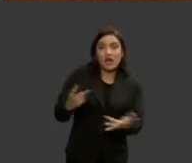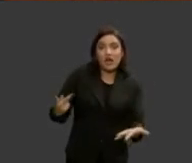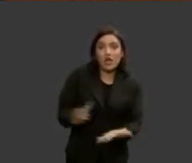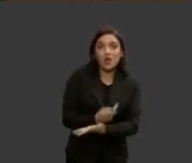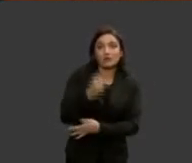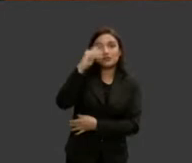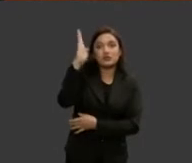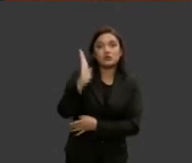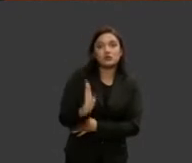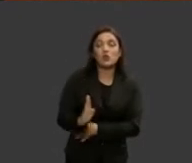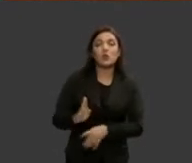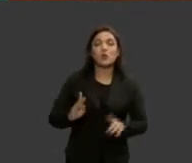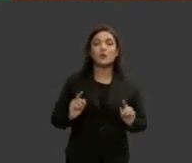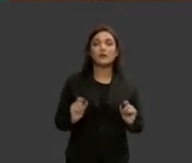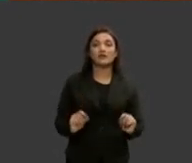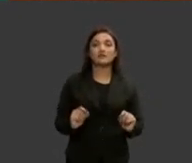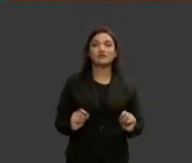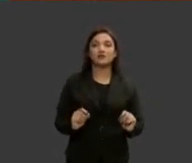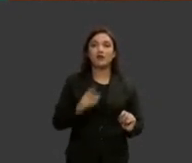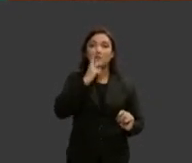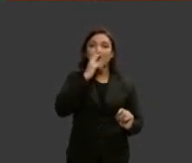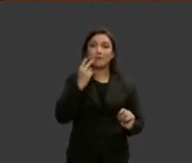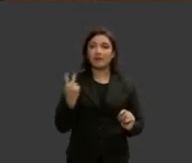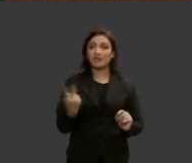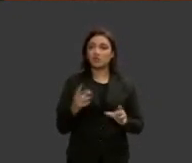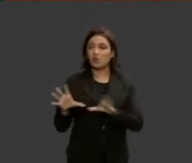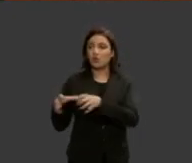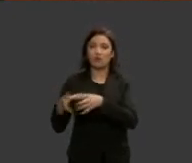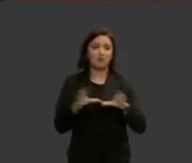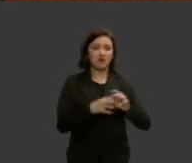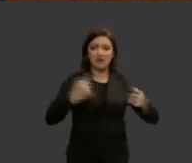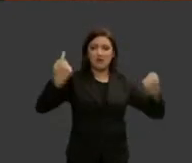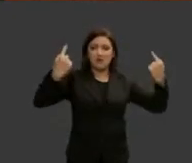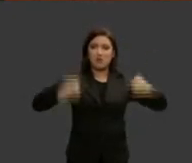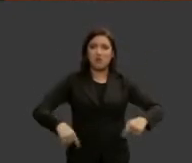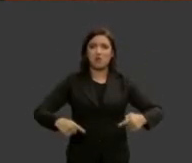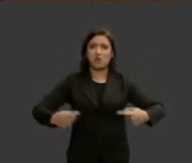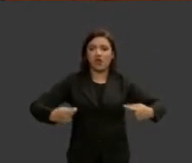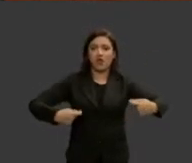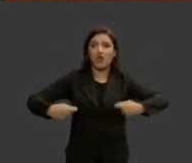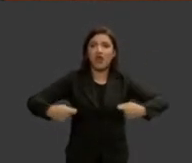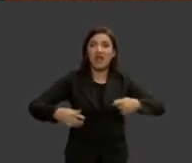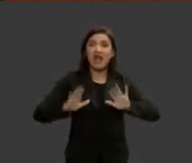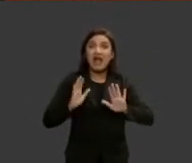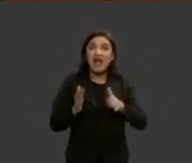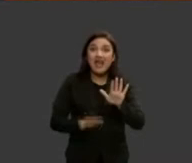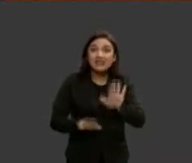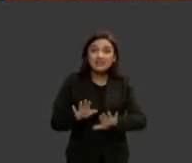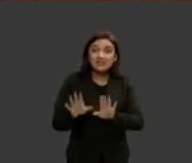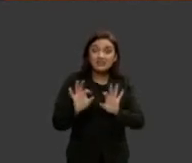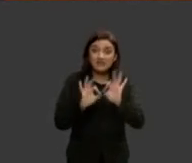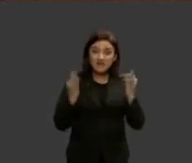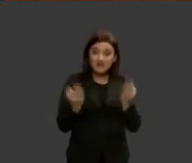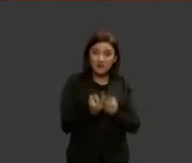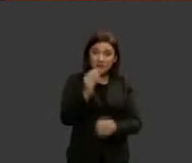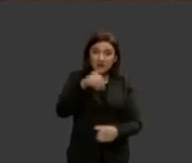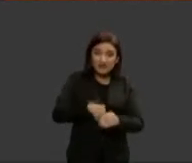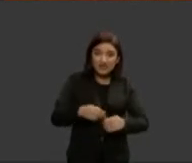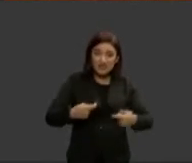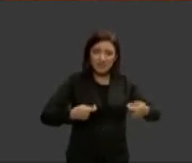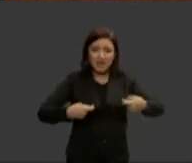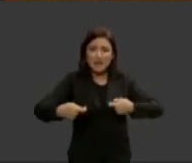uma espécie de polarização em que pessoas até na mesma família se agridem por